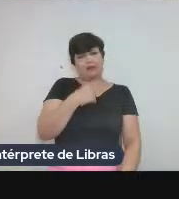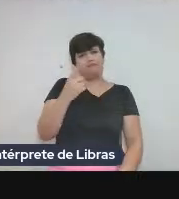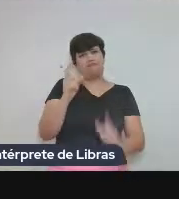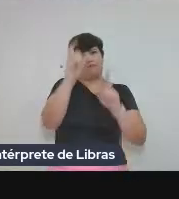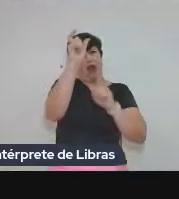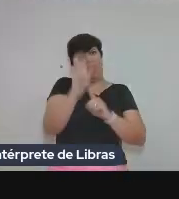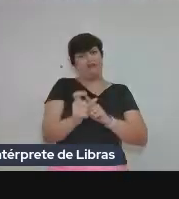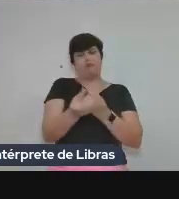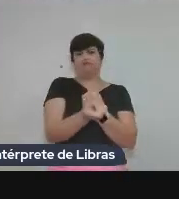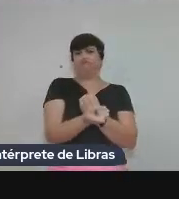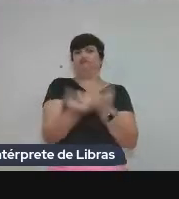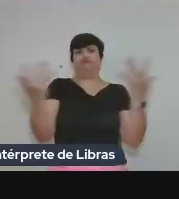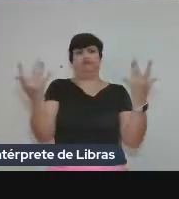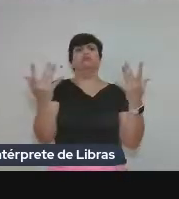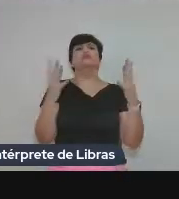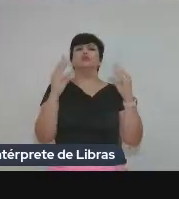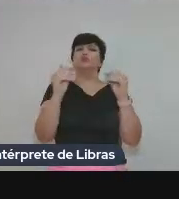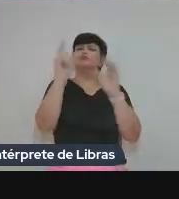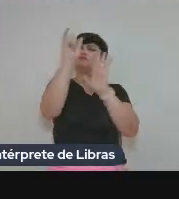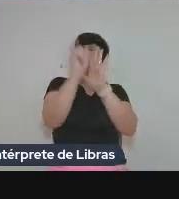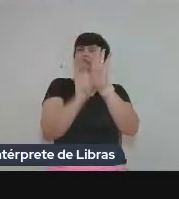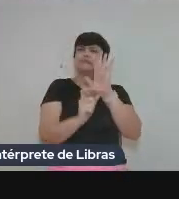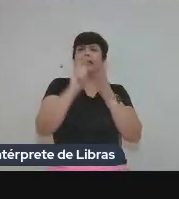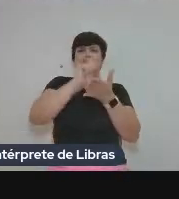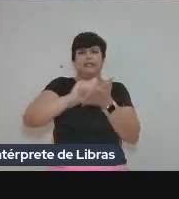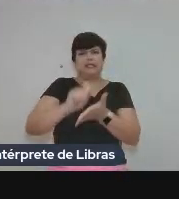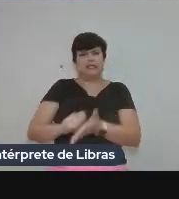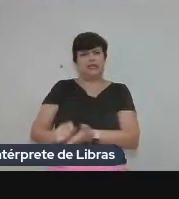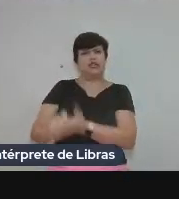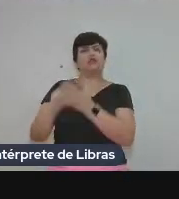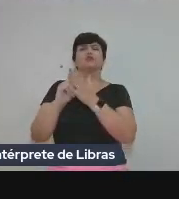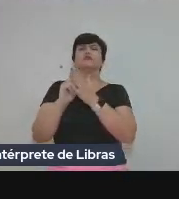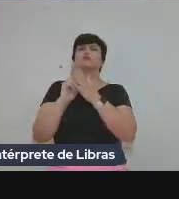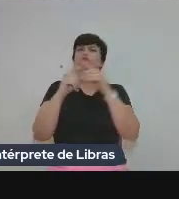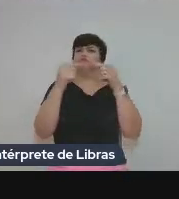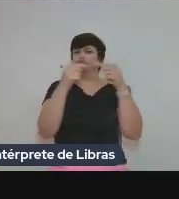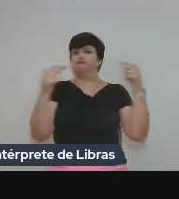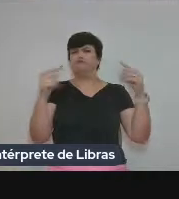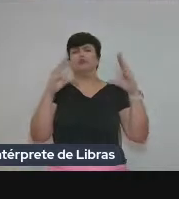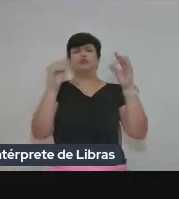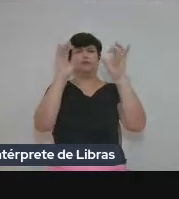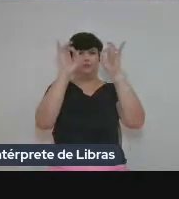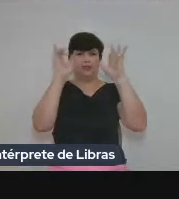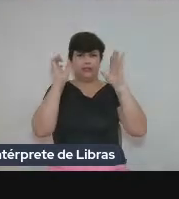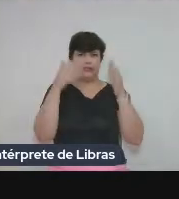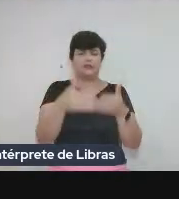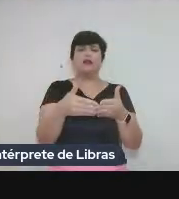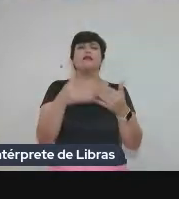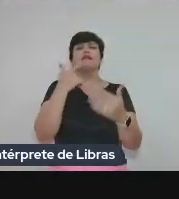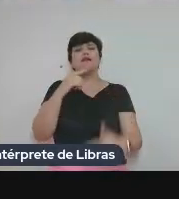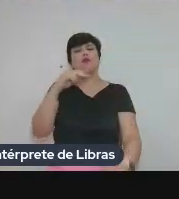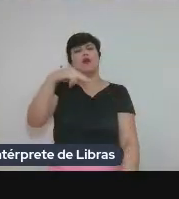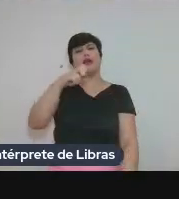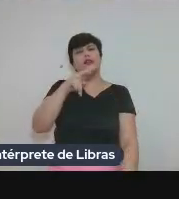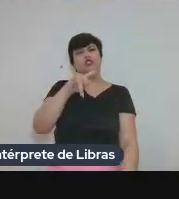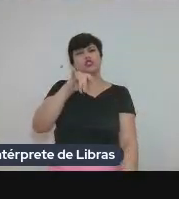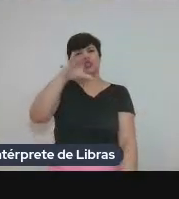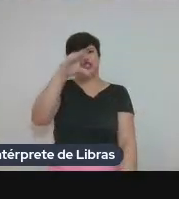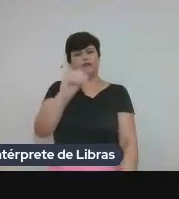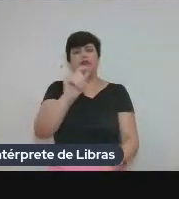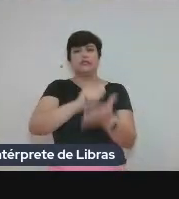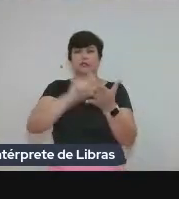Aí ele tem umas características definidoras, ele é um corpo de escrito, sincrônico, especializado, de língua nativa, ou seja, ele foi escrito